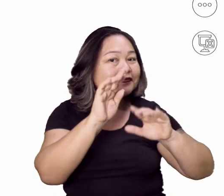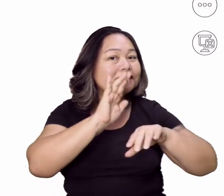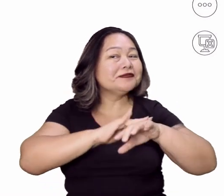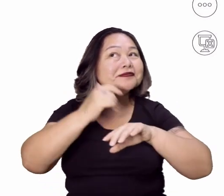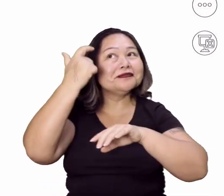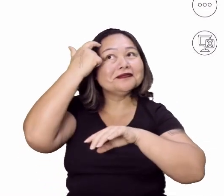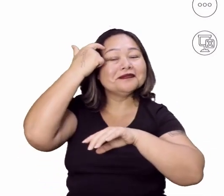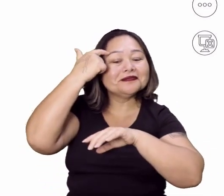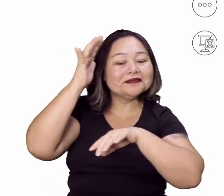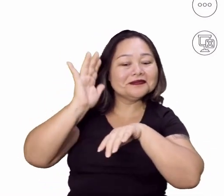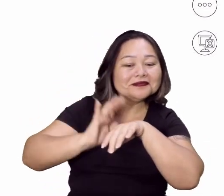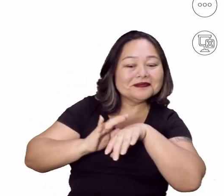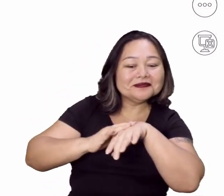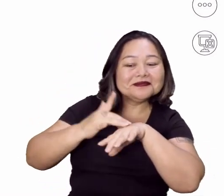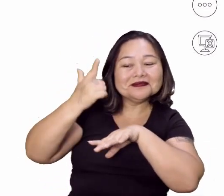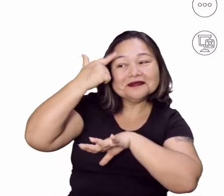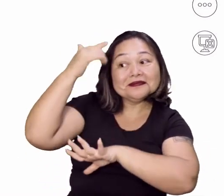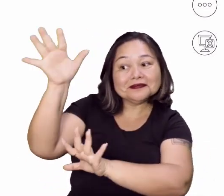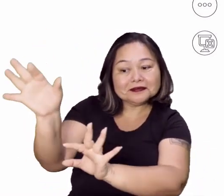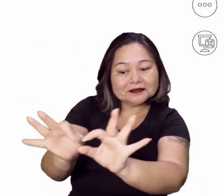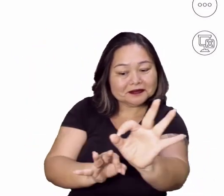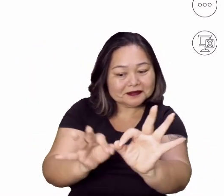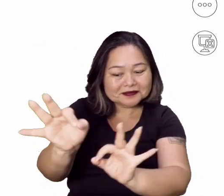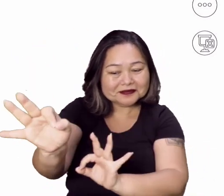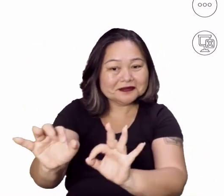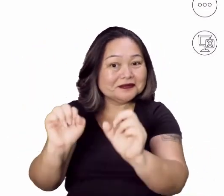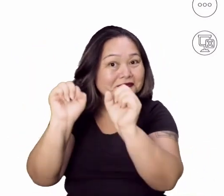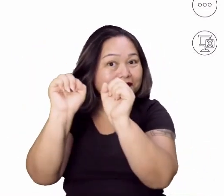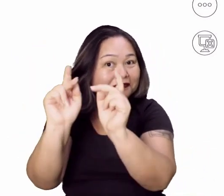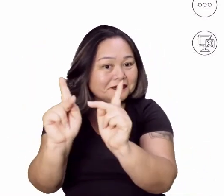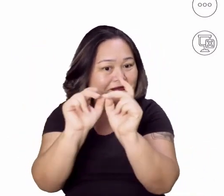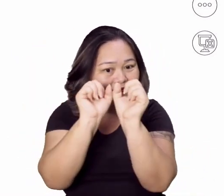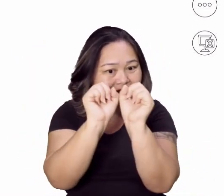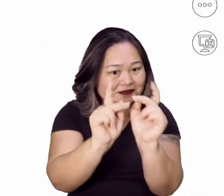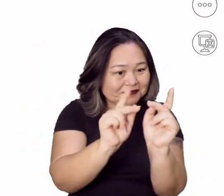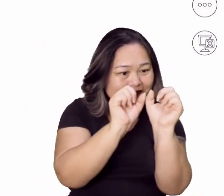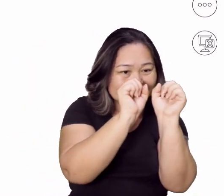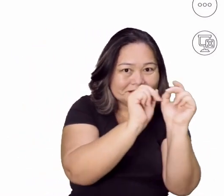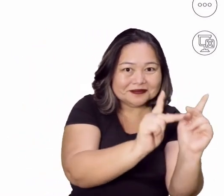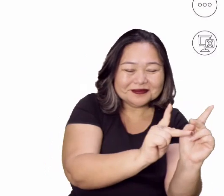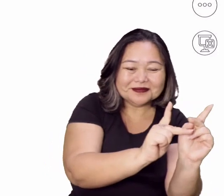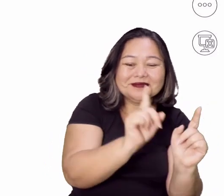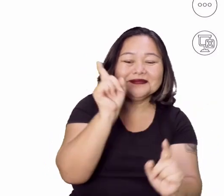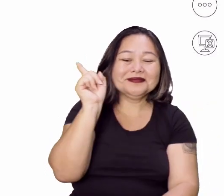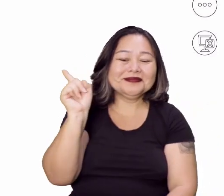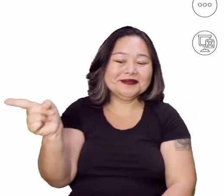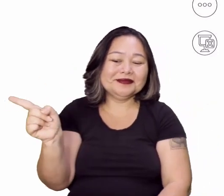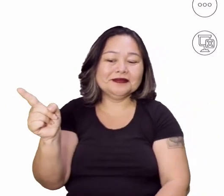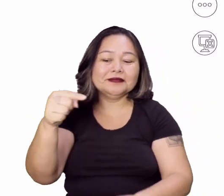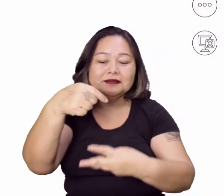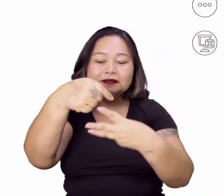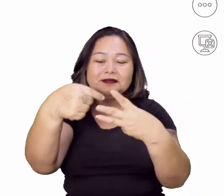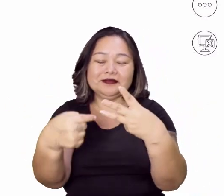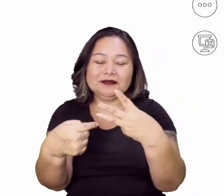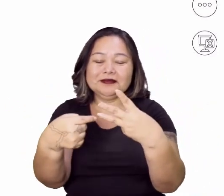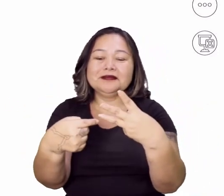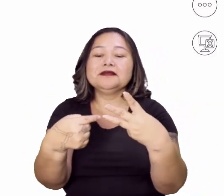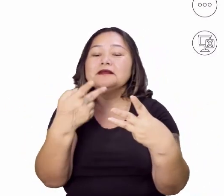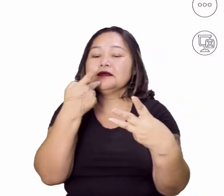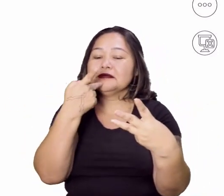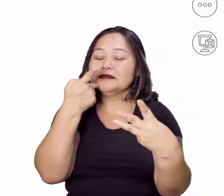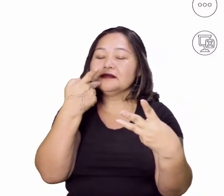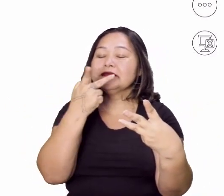Ideologia, ok. E organização, ok também. Então, basicamente, são as três questões que a gente